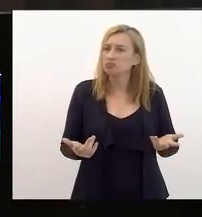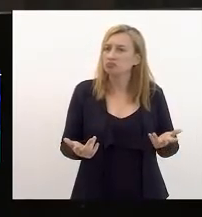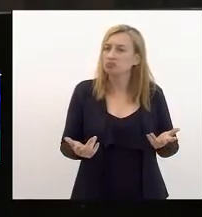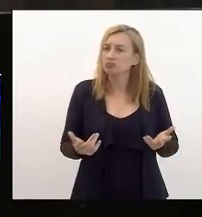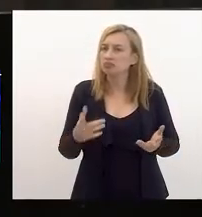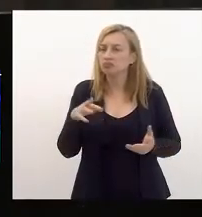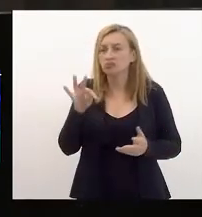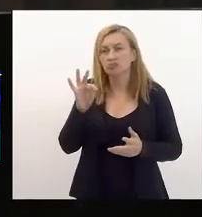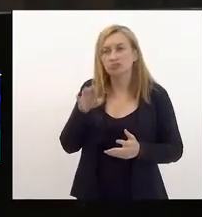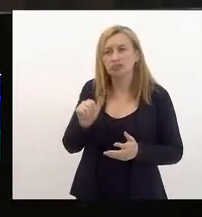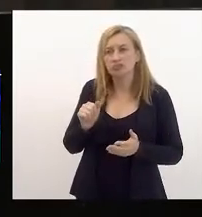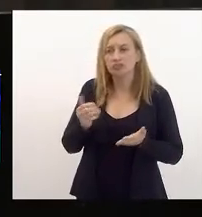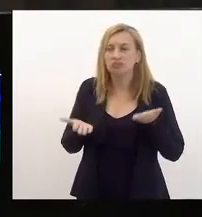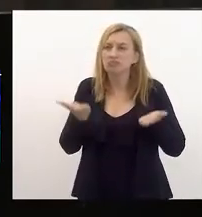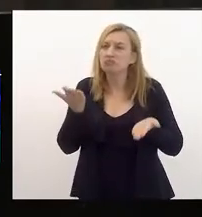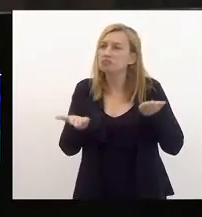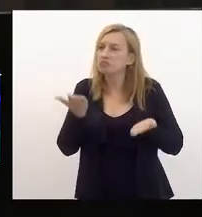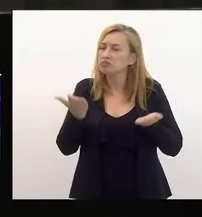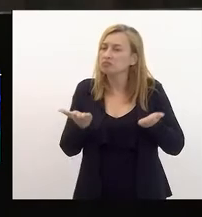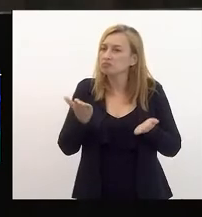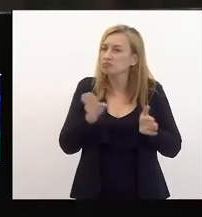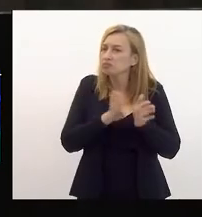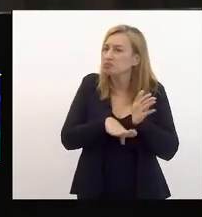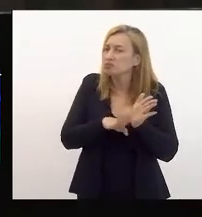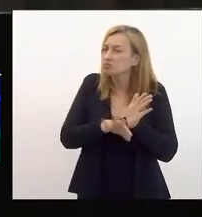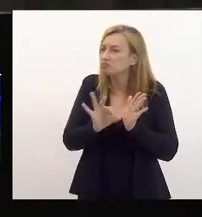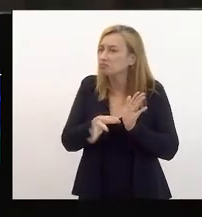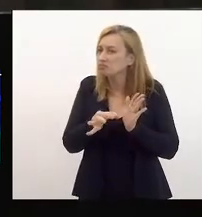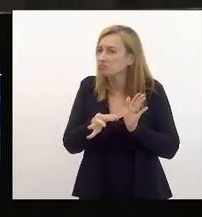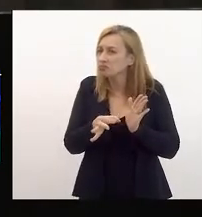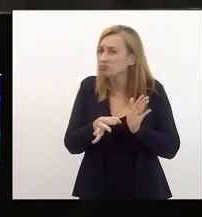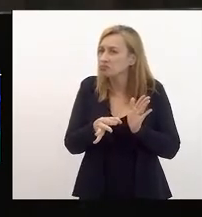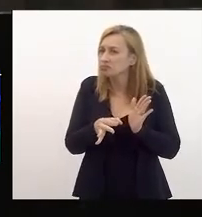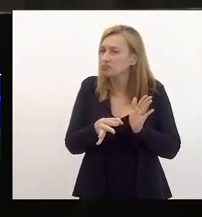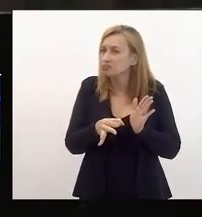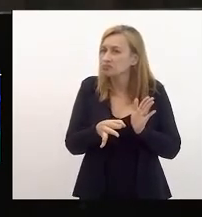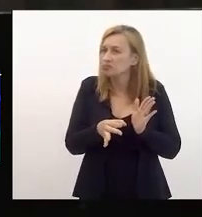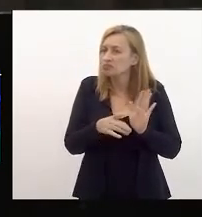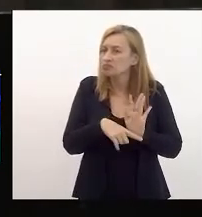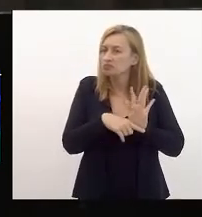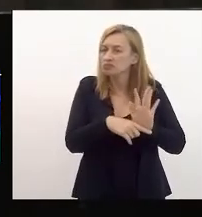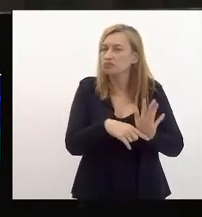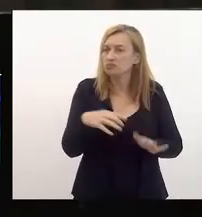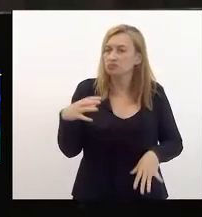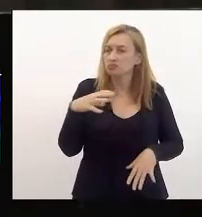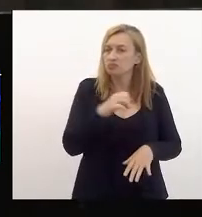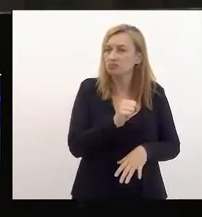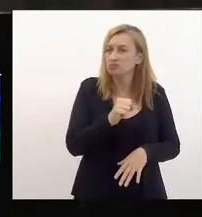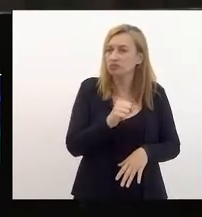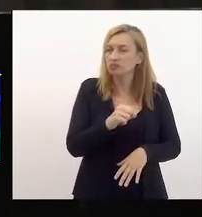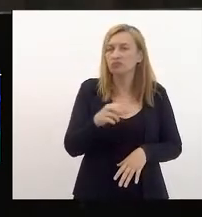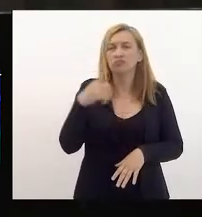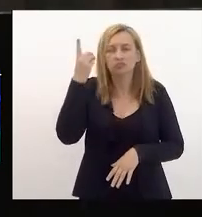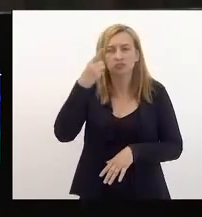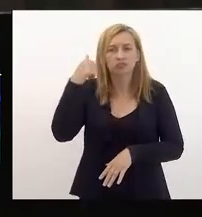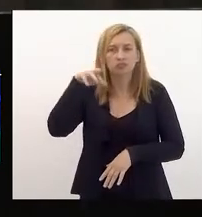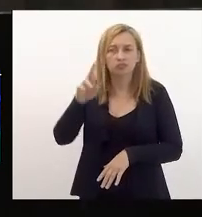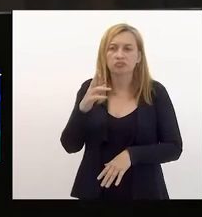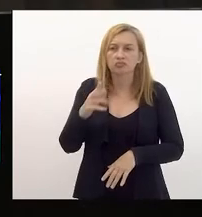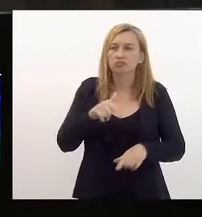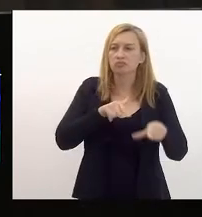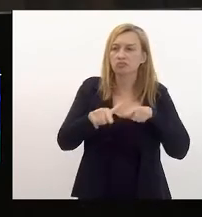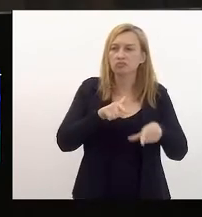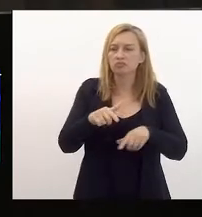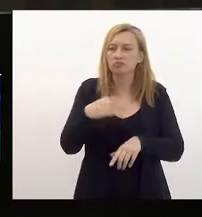líquida e equilibrada com despesas fixas a garantia do auxílio emergencial, deputado Eliomar, para os trabalhadores do